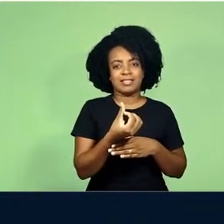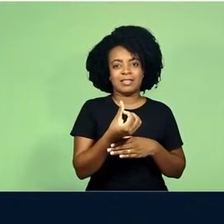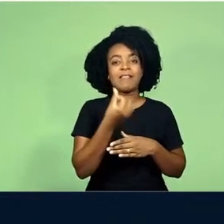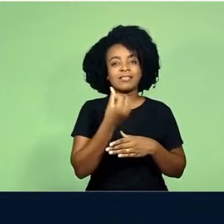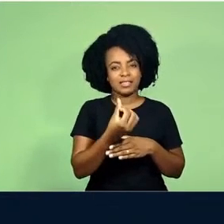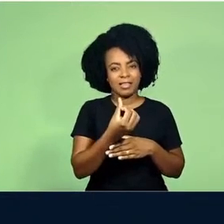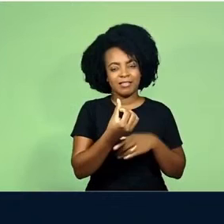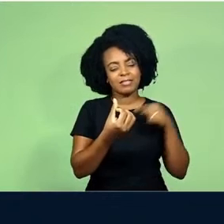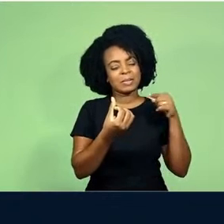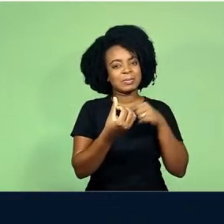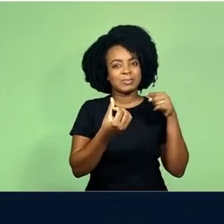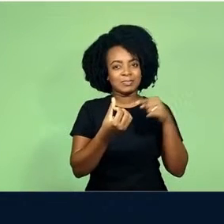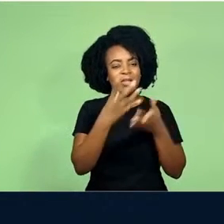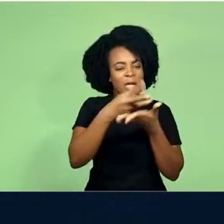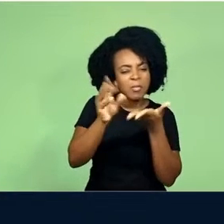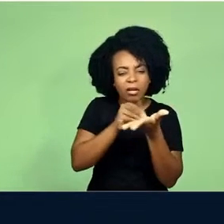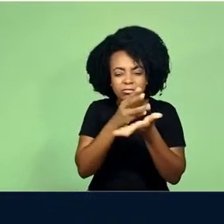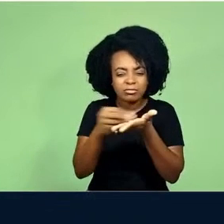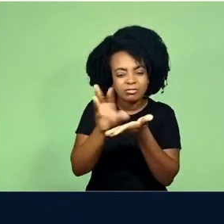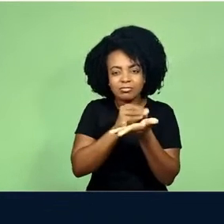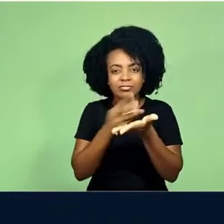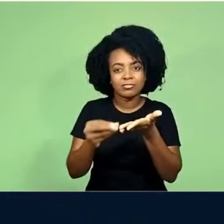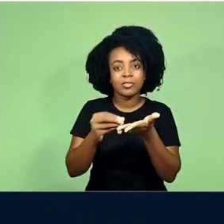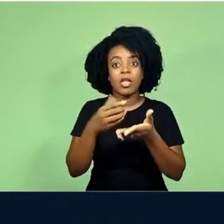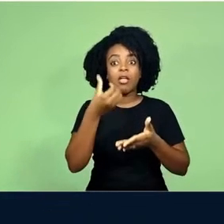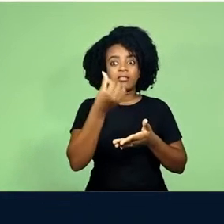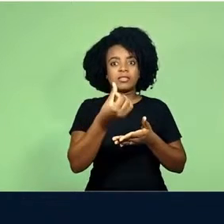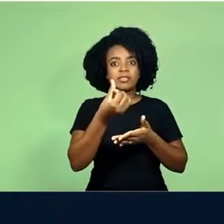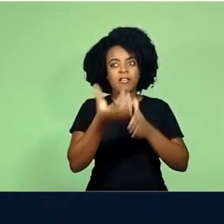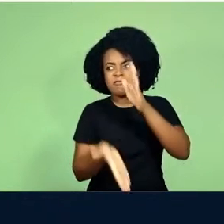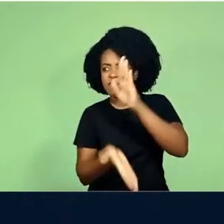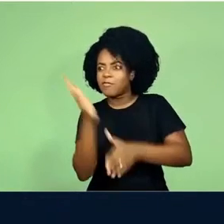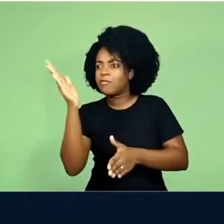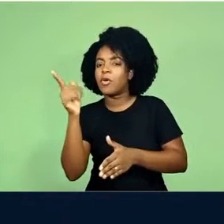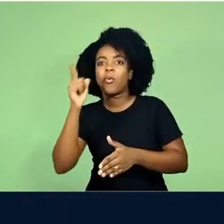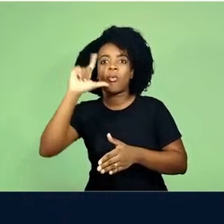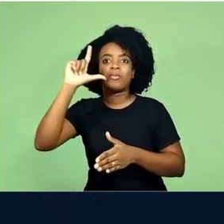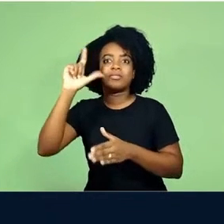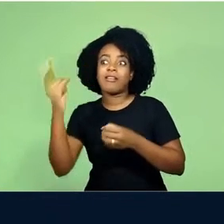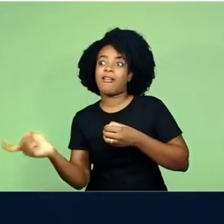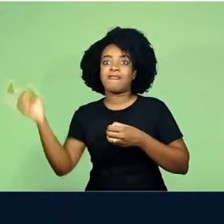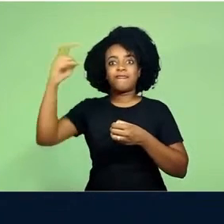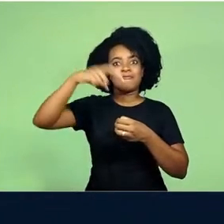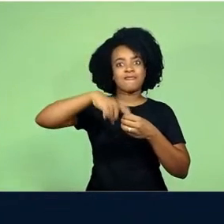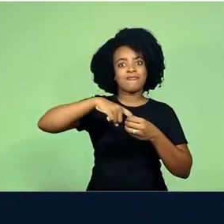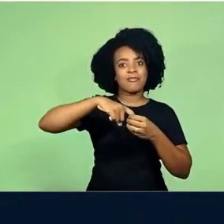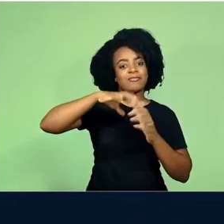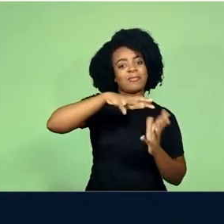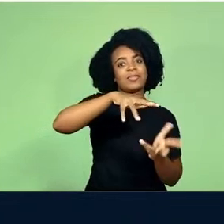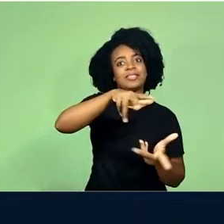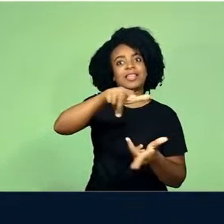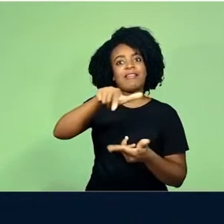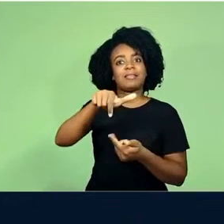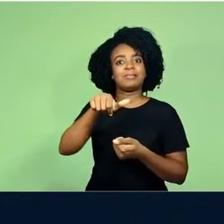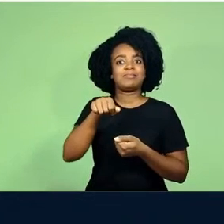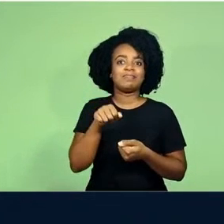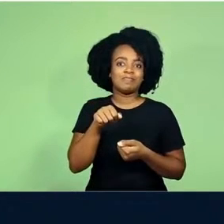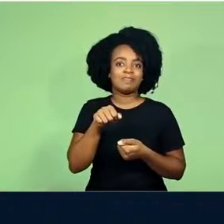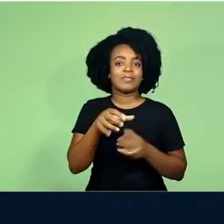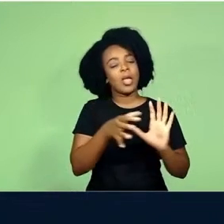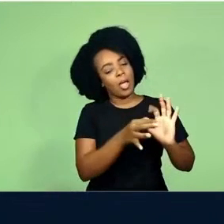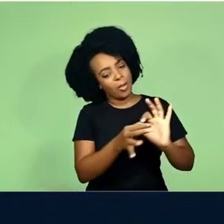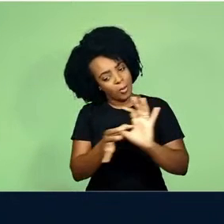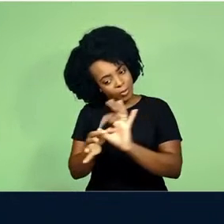replicantes consegue escapar e vir para a terra, o qual é o contexto do filme.